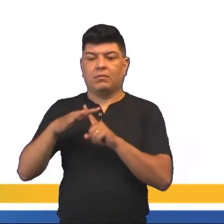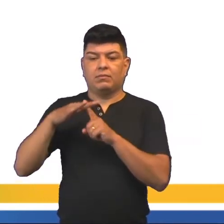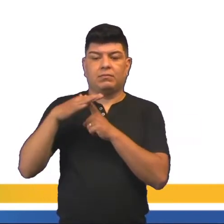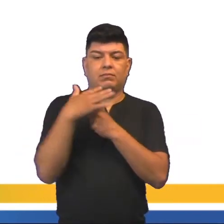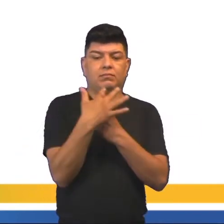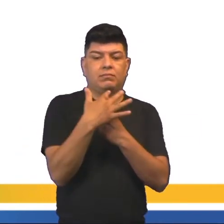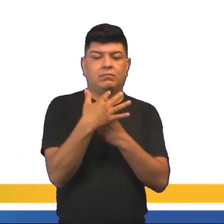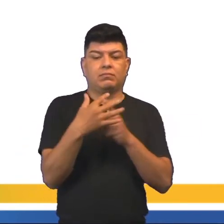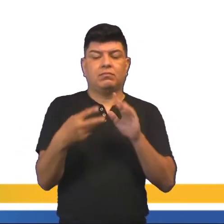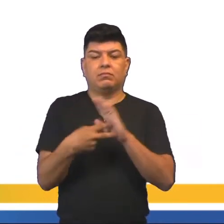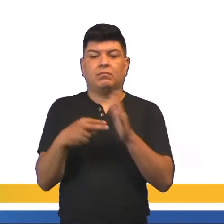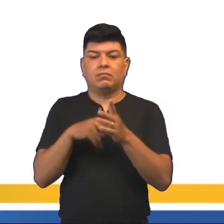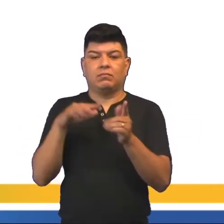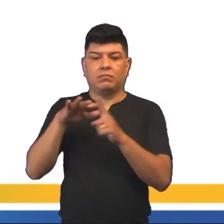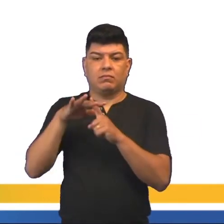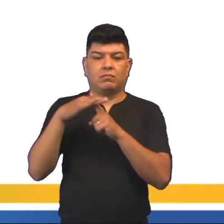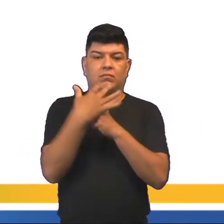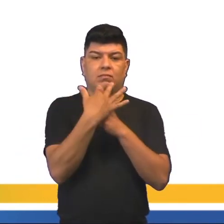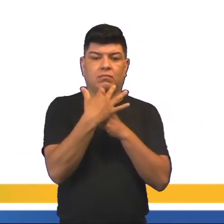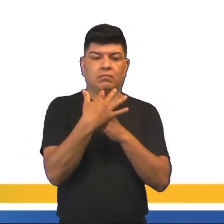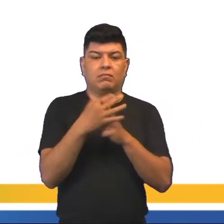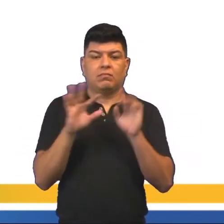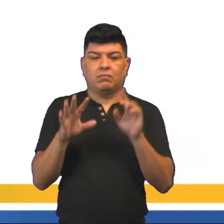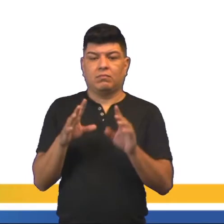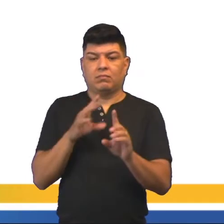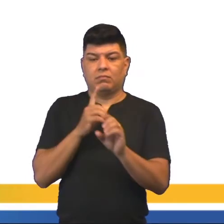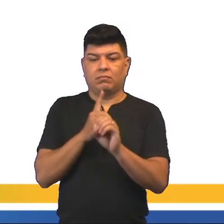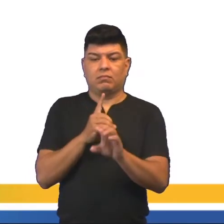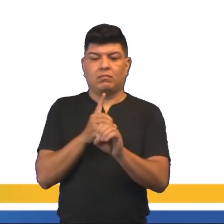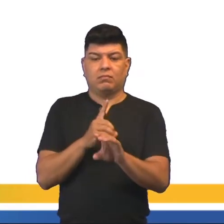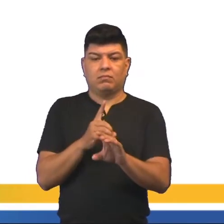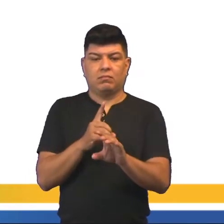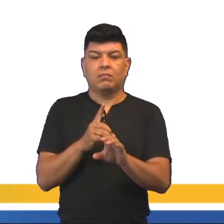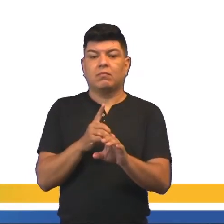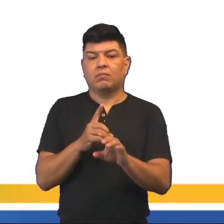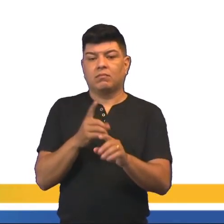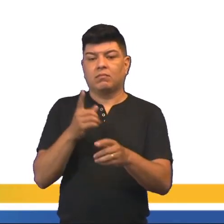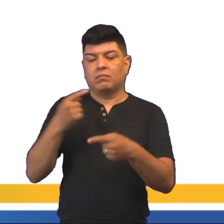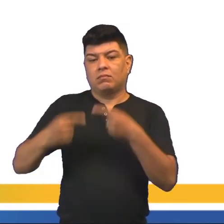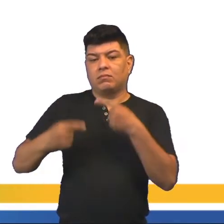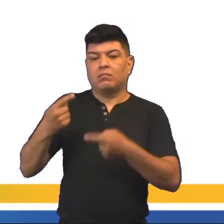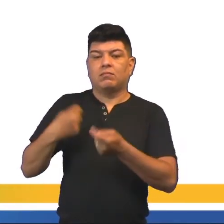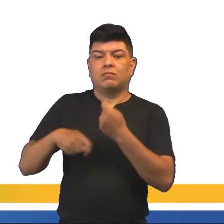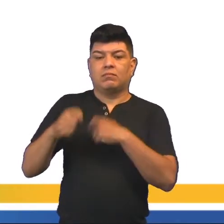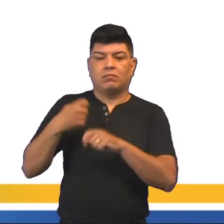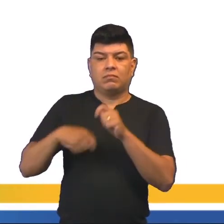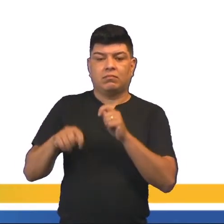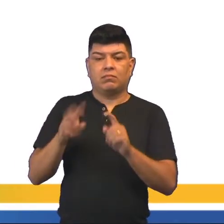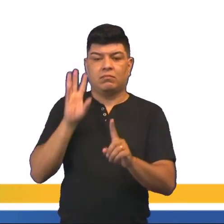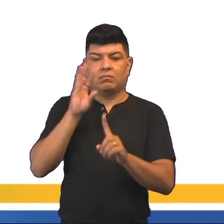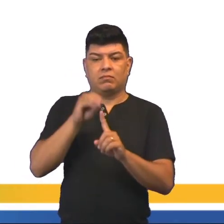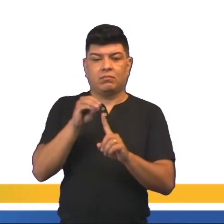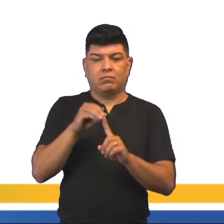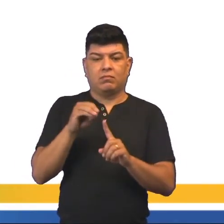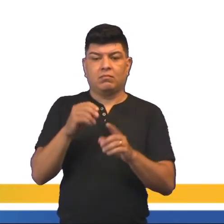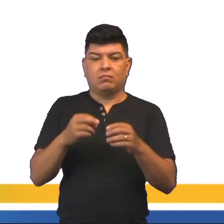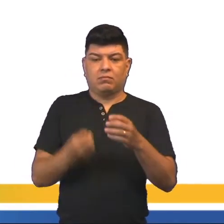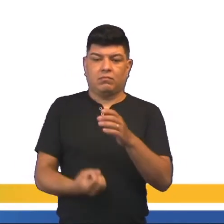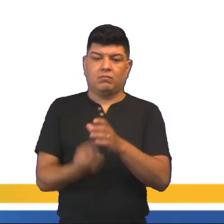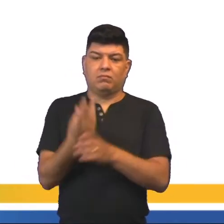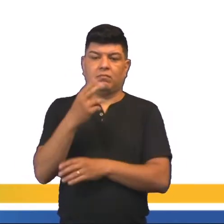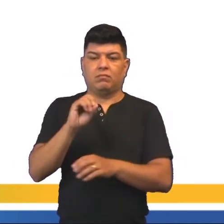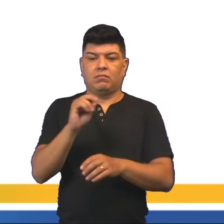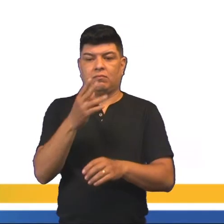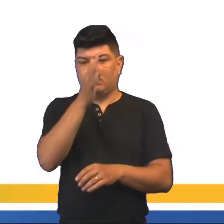socialismo. O que é o socialismo? É uma doutrina política e econômica, que visa o modo de produção ou